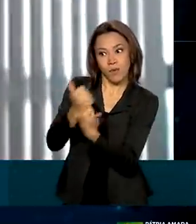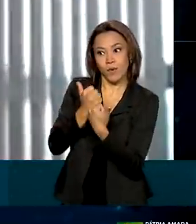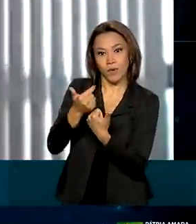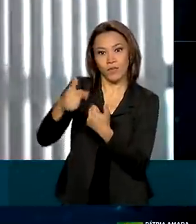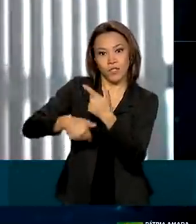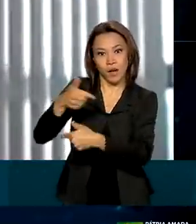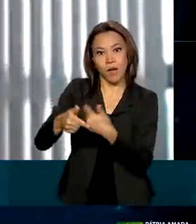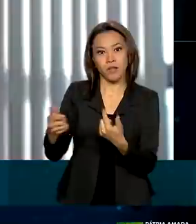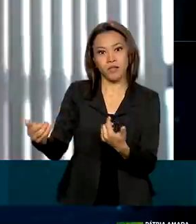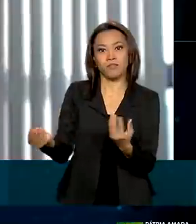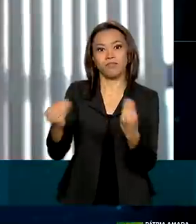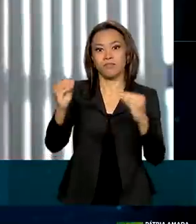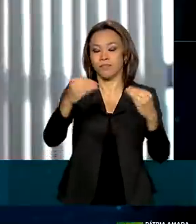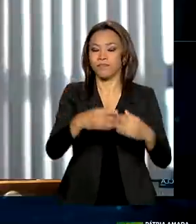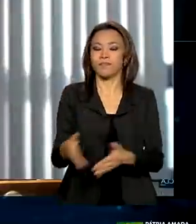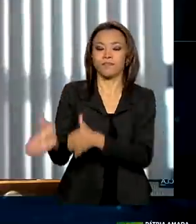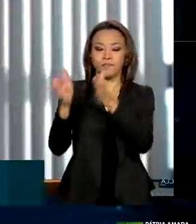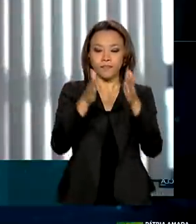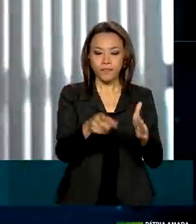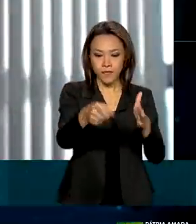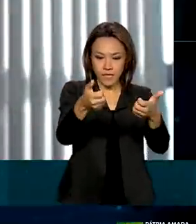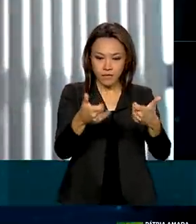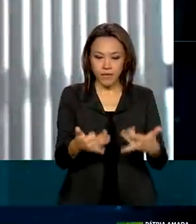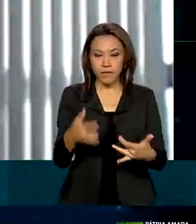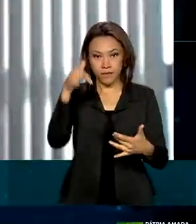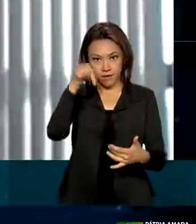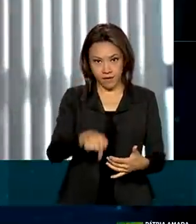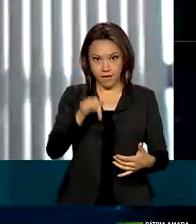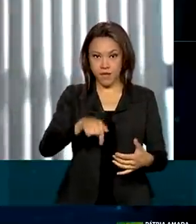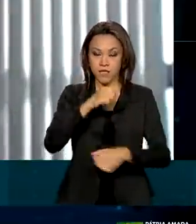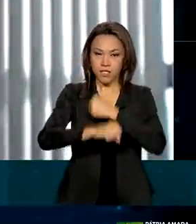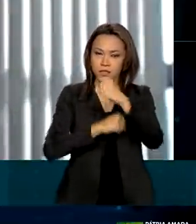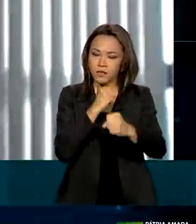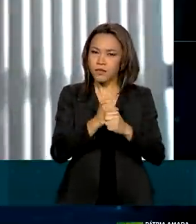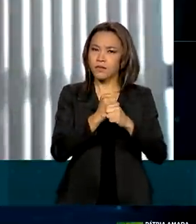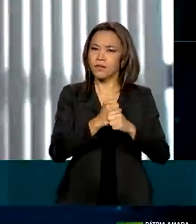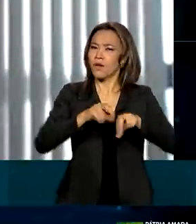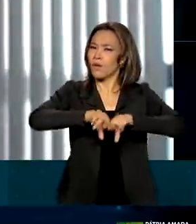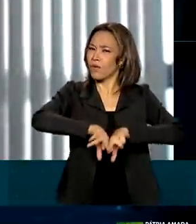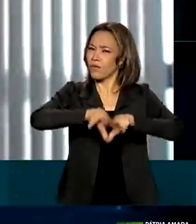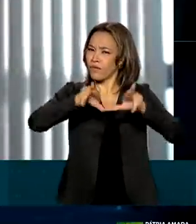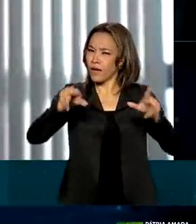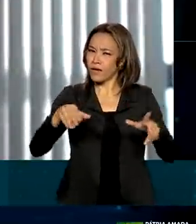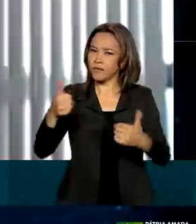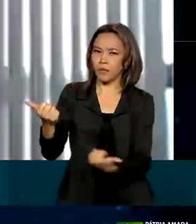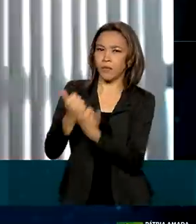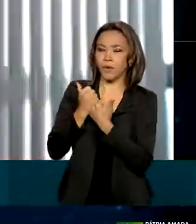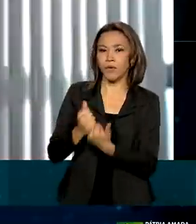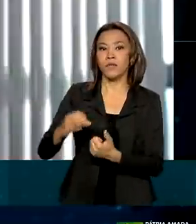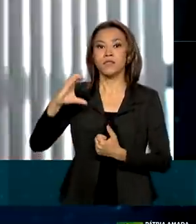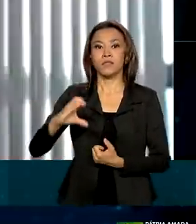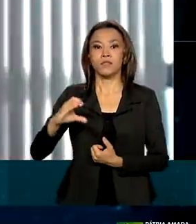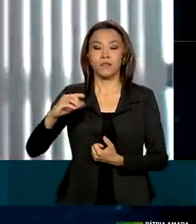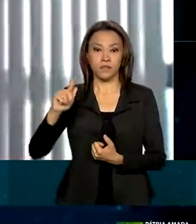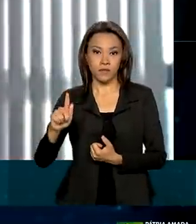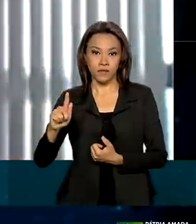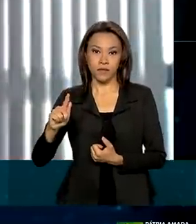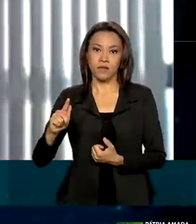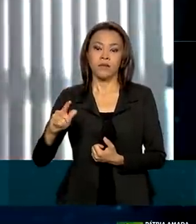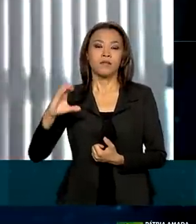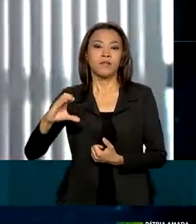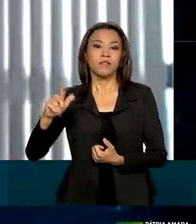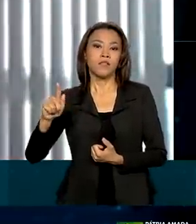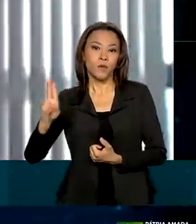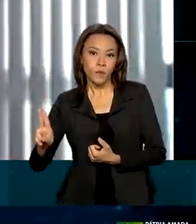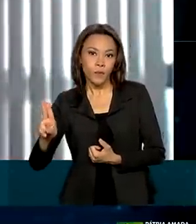números da Polícia Federal, batemos esse ano, juntamente com várias operações com a CGU, o recorde de apreensão de